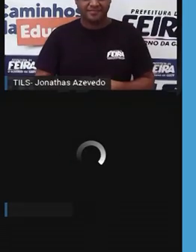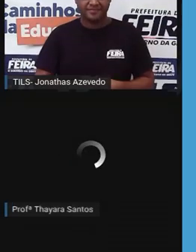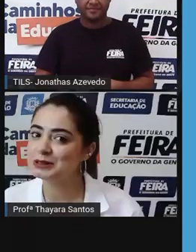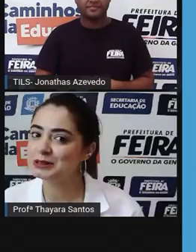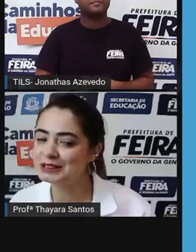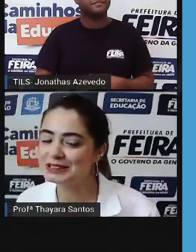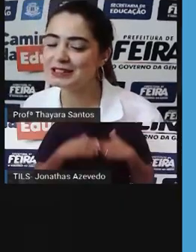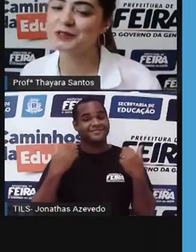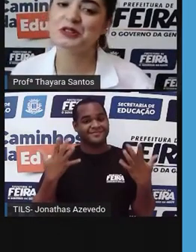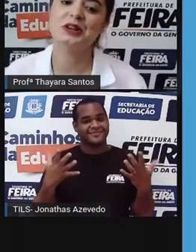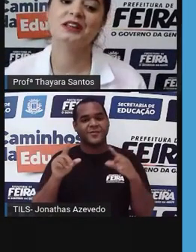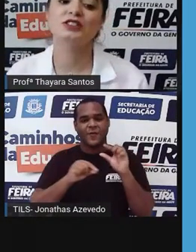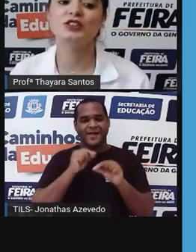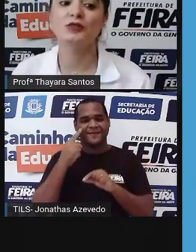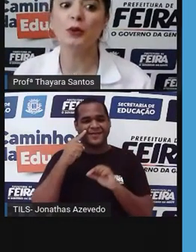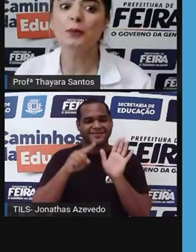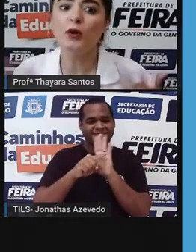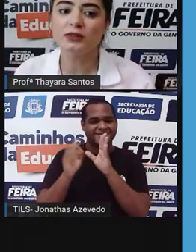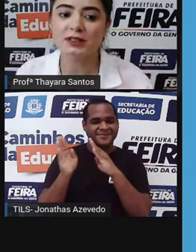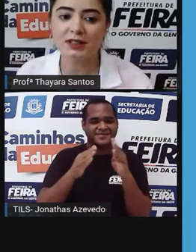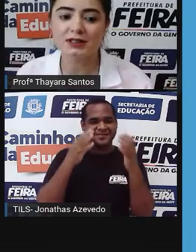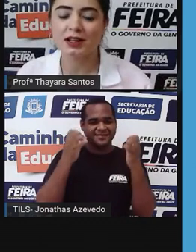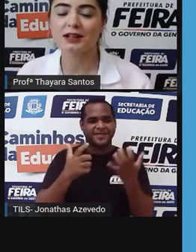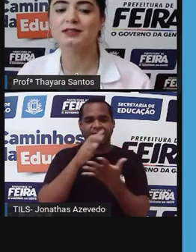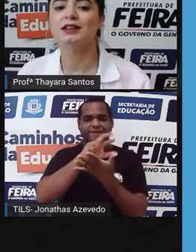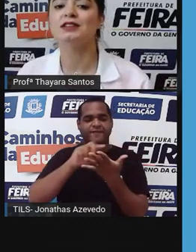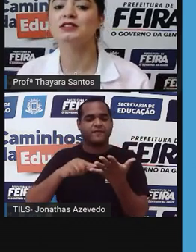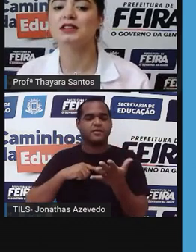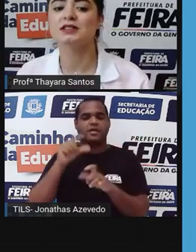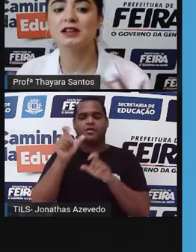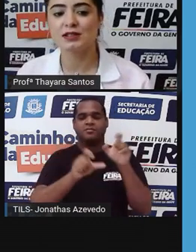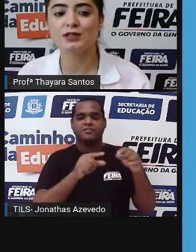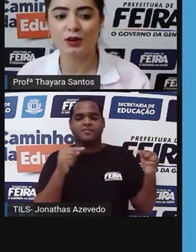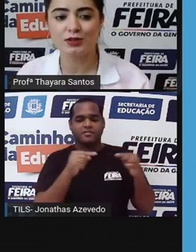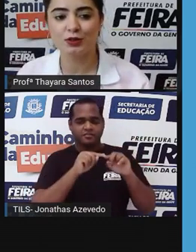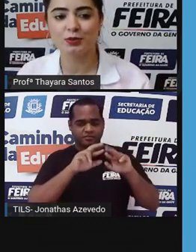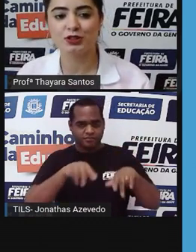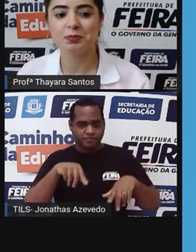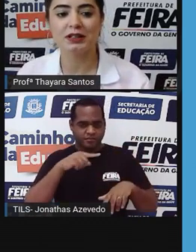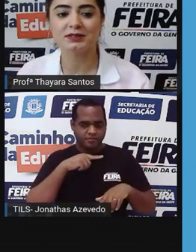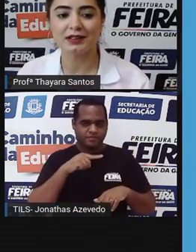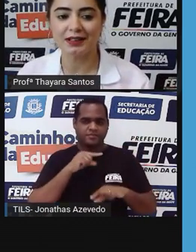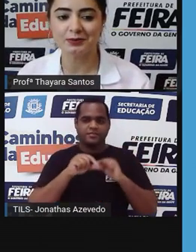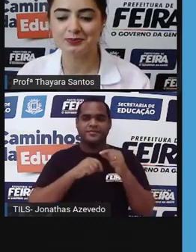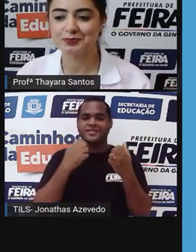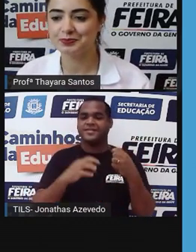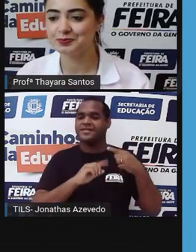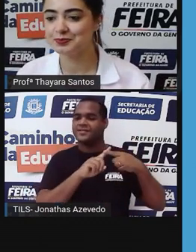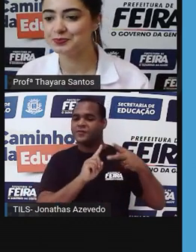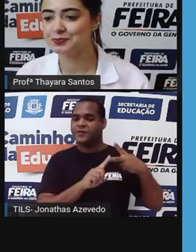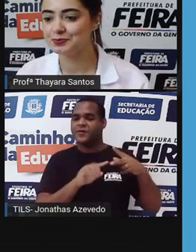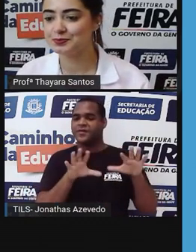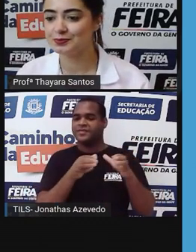Bom, gente, nesse vídeo aí a gente viu muitas das características desses dois grupos de planta, né?